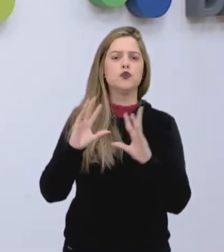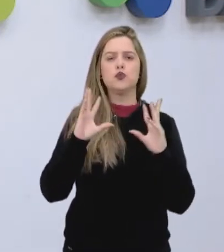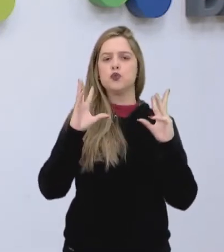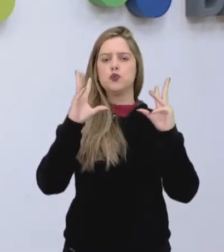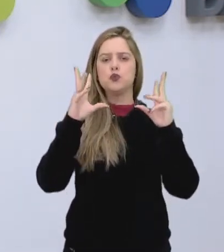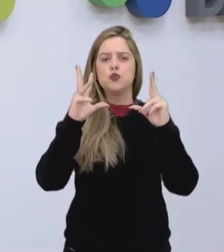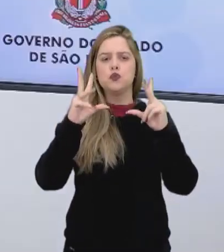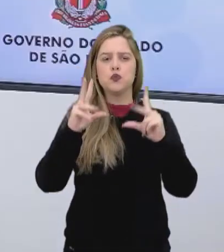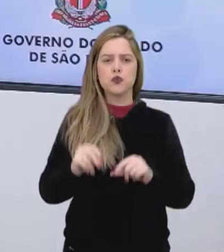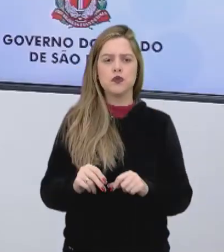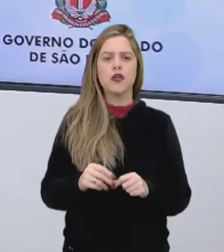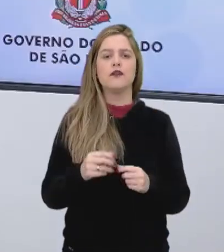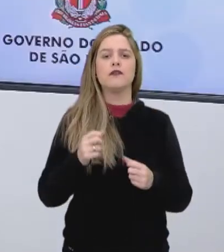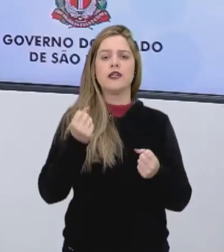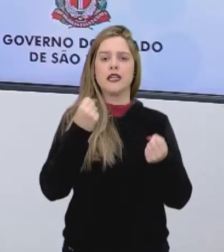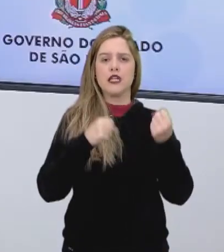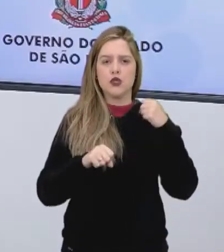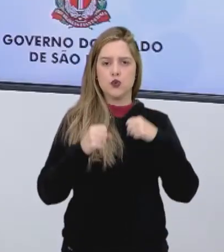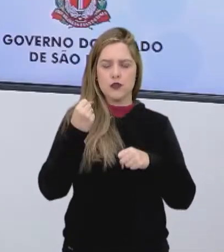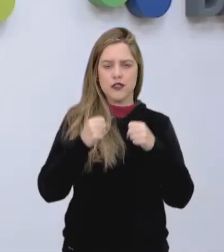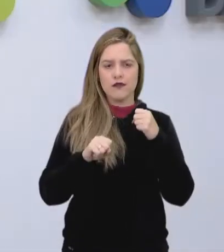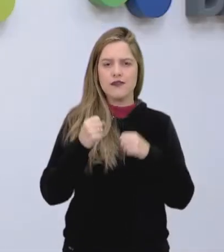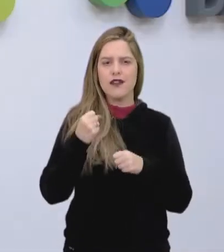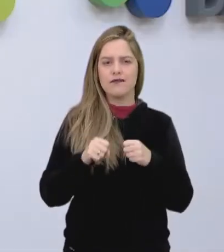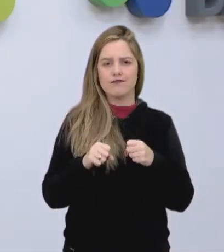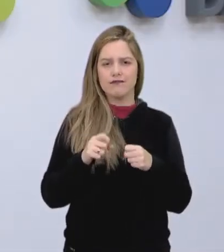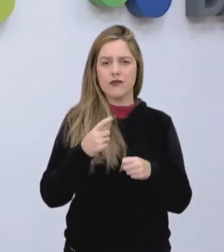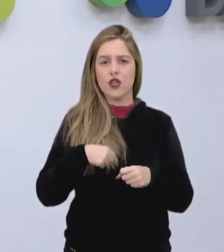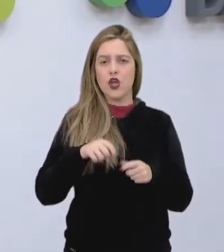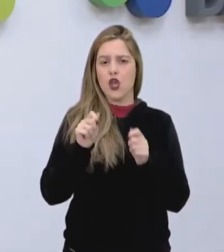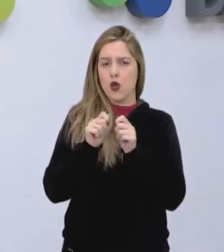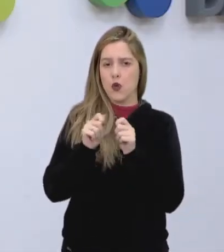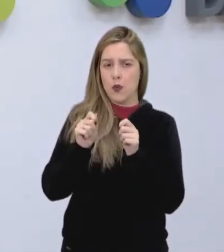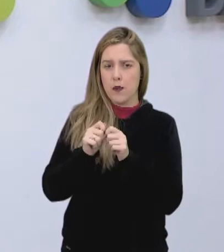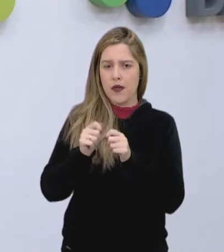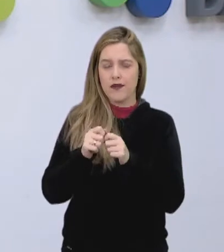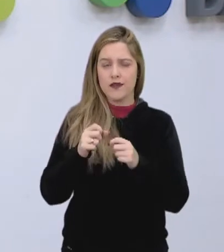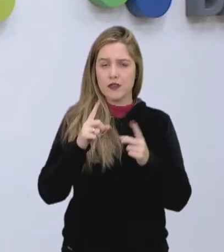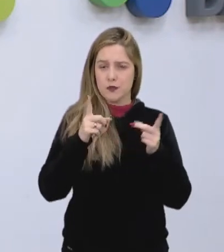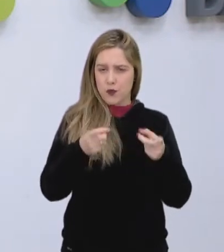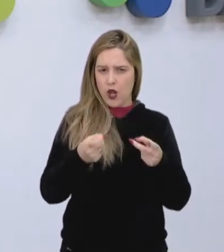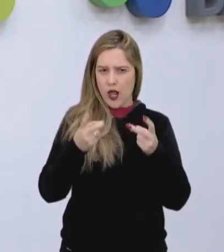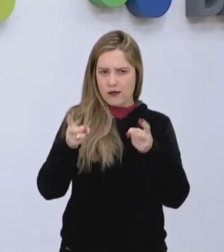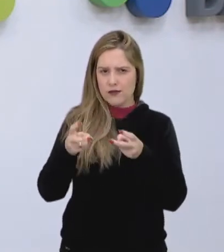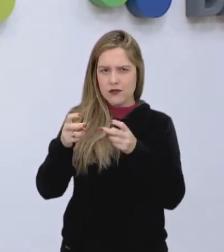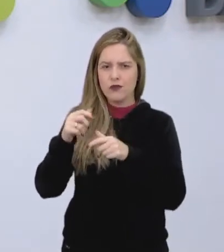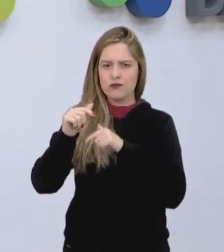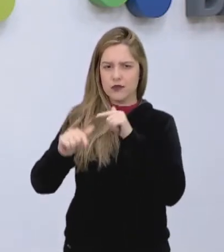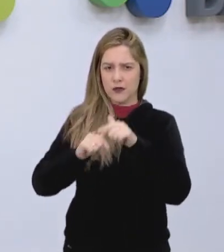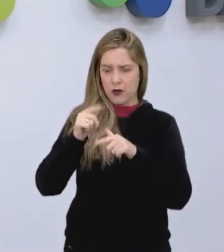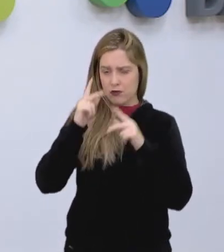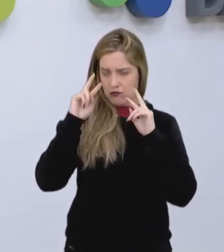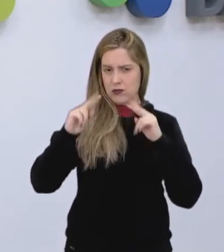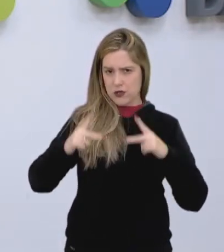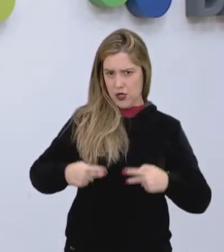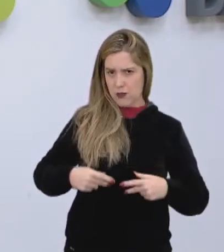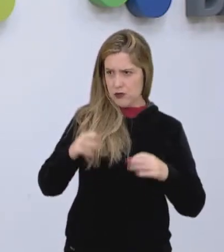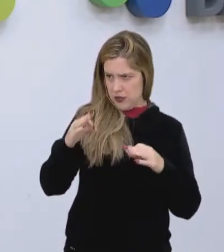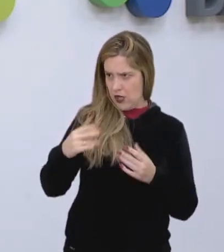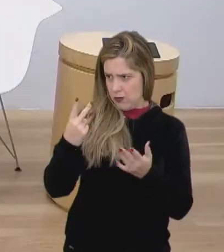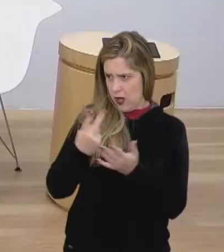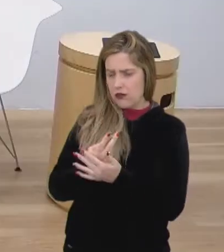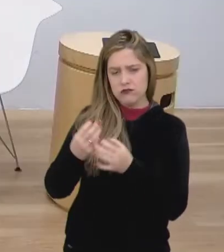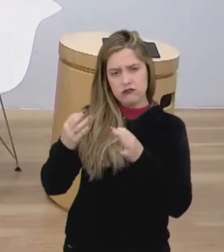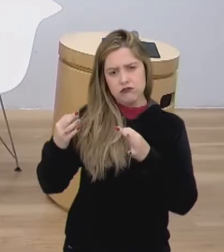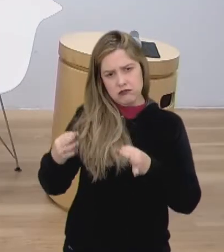industrializado. Quando eu falo exploração do trabalho, a gente tá pensando no ser humano, certo ou errado? Sim. As